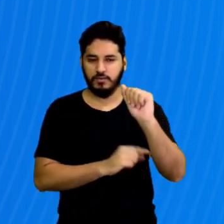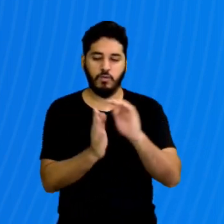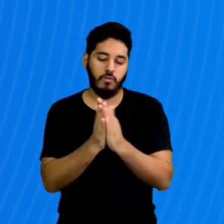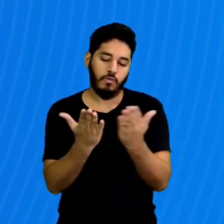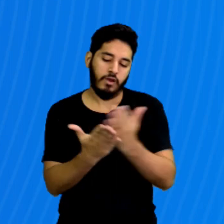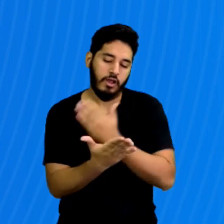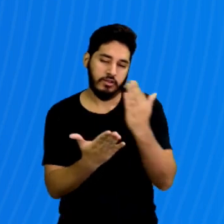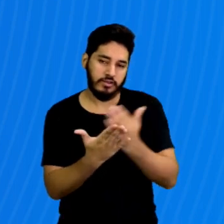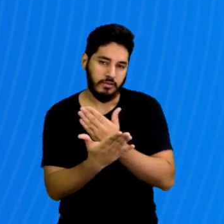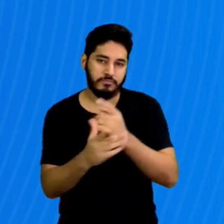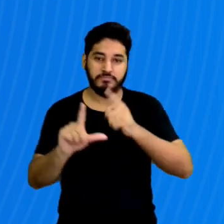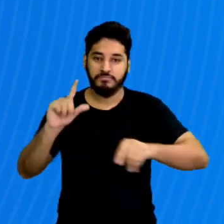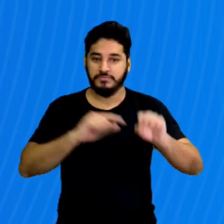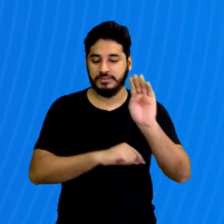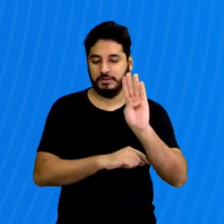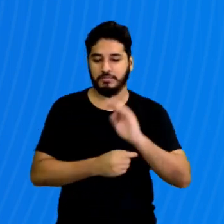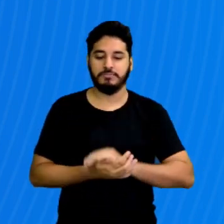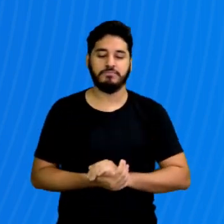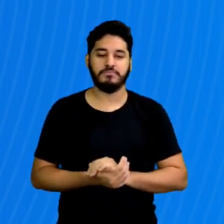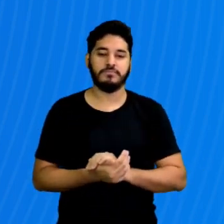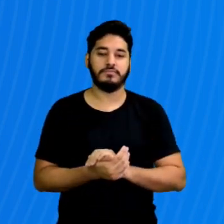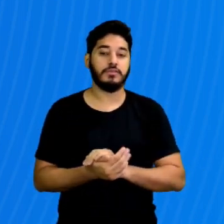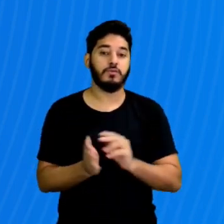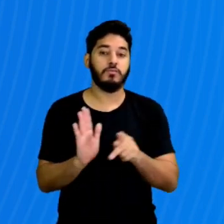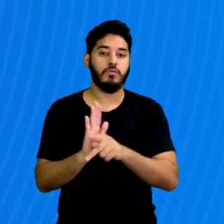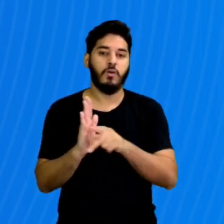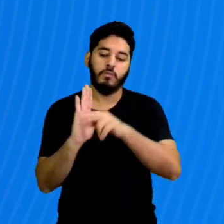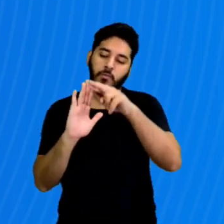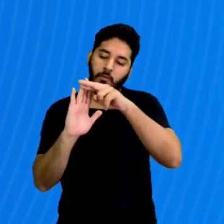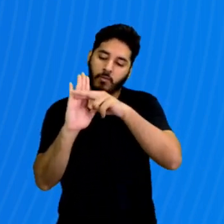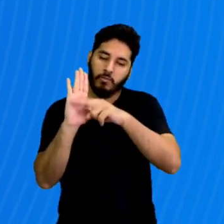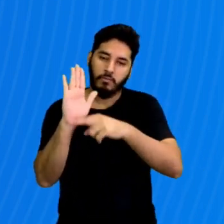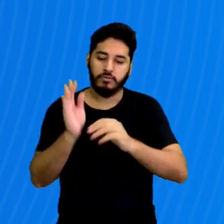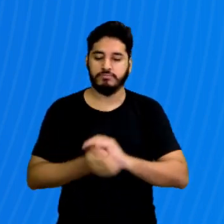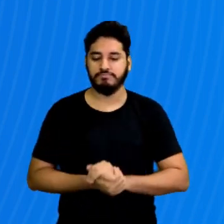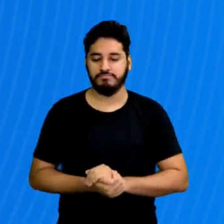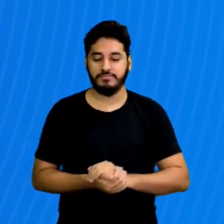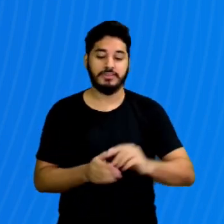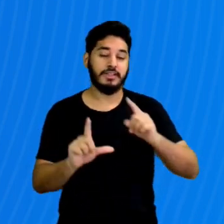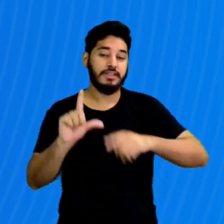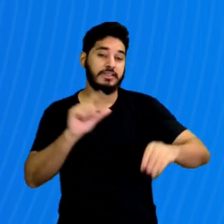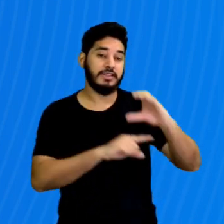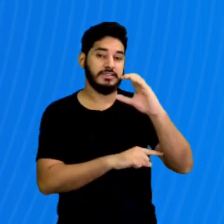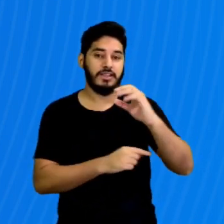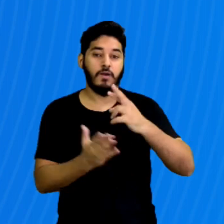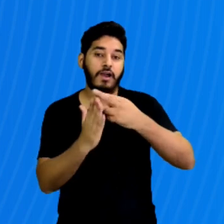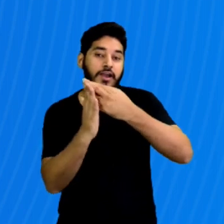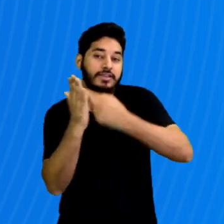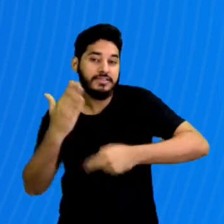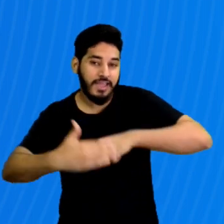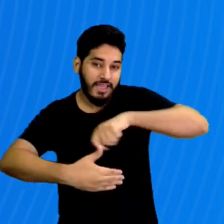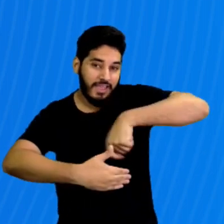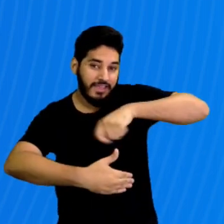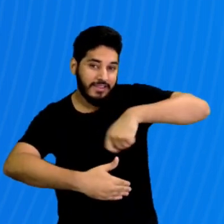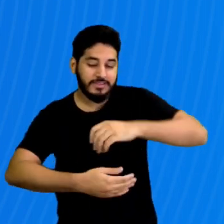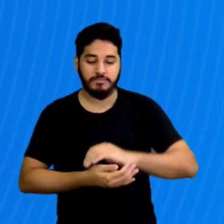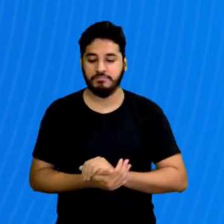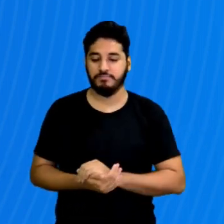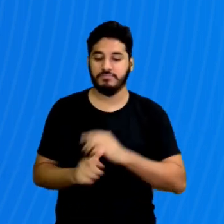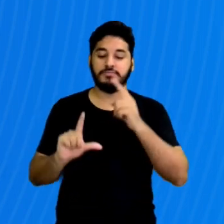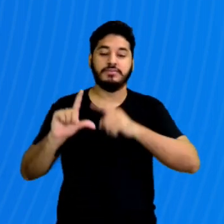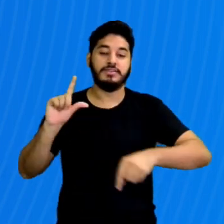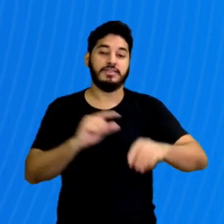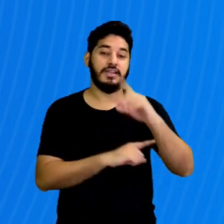Letra B, um rótulo. Letra C, uma receita. Letra D,